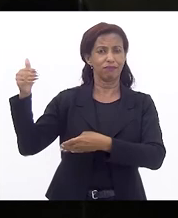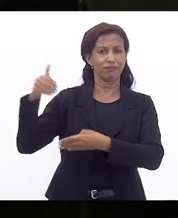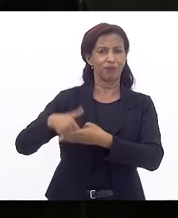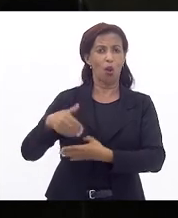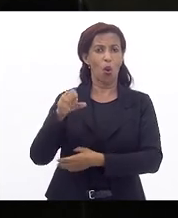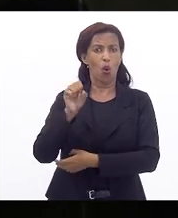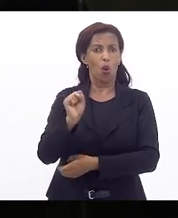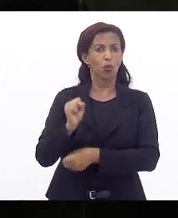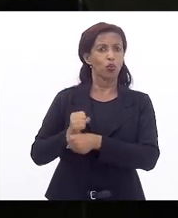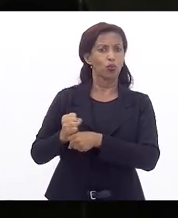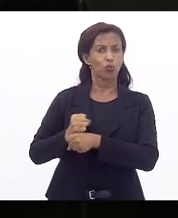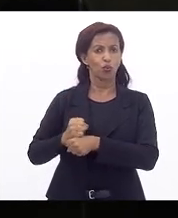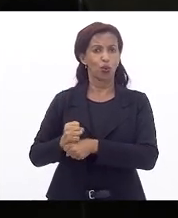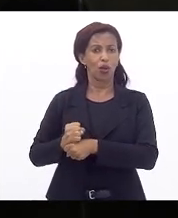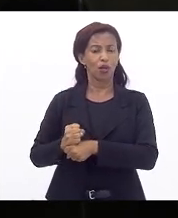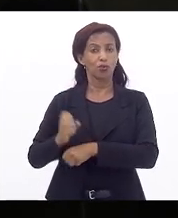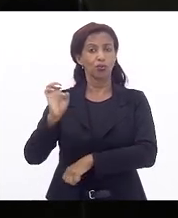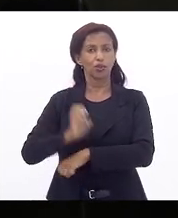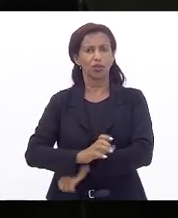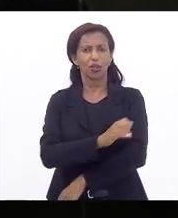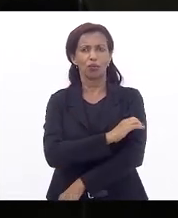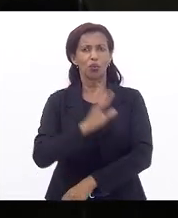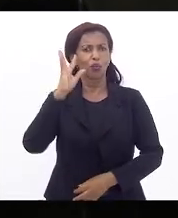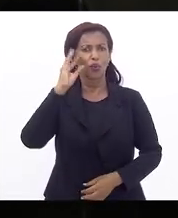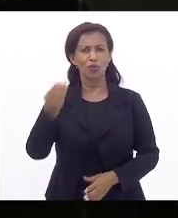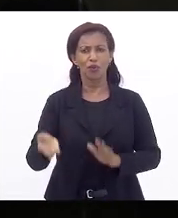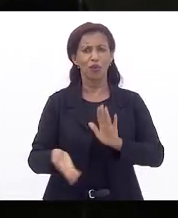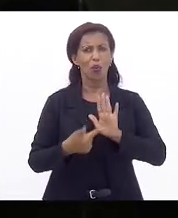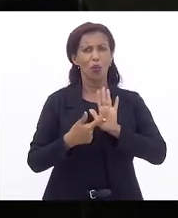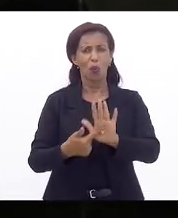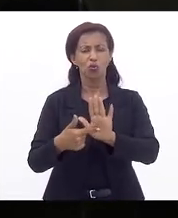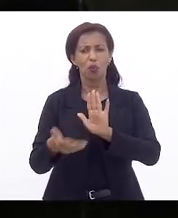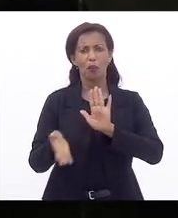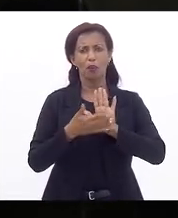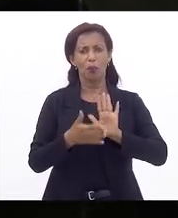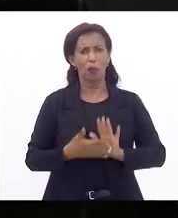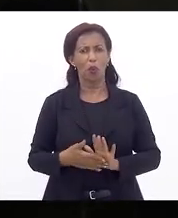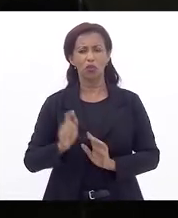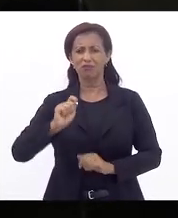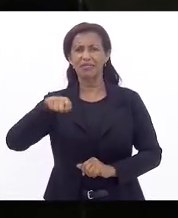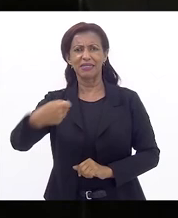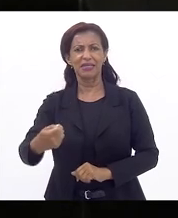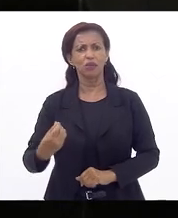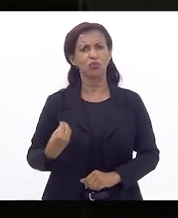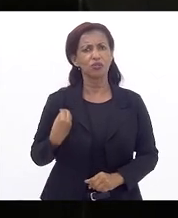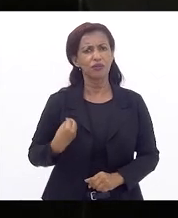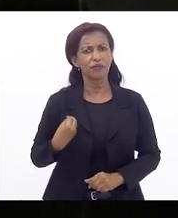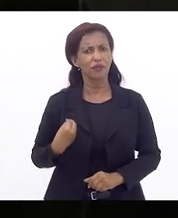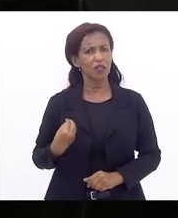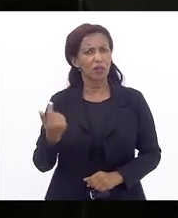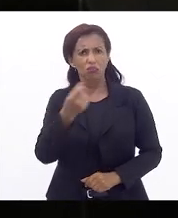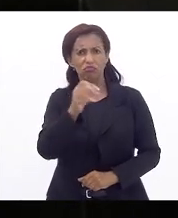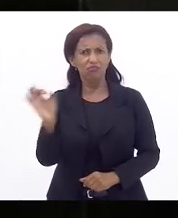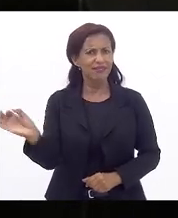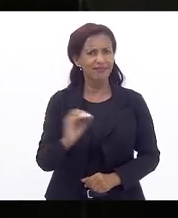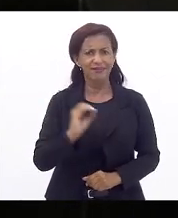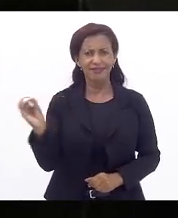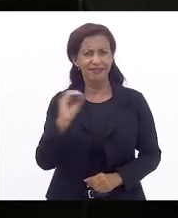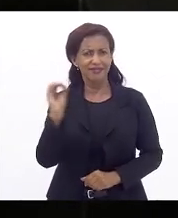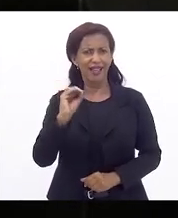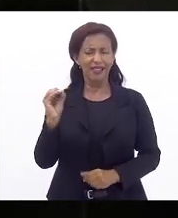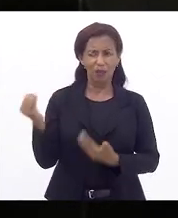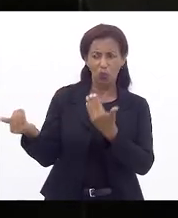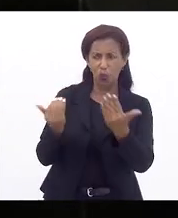são oito anos e o Rio de Janeiro não resolveu, não apresentou proposta, não há projeto, não há sinal de vida, não há nenhum resquício, nenhuma